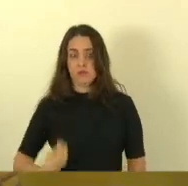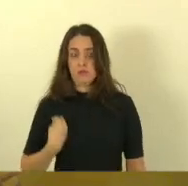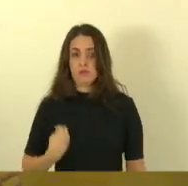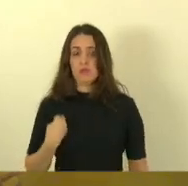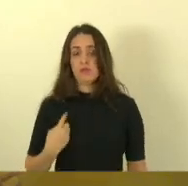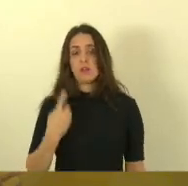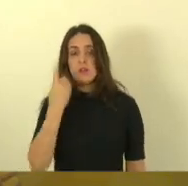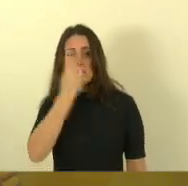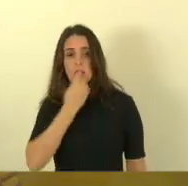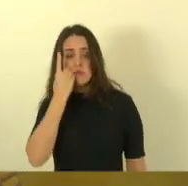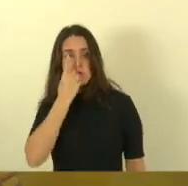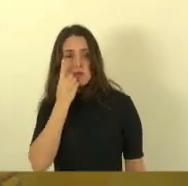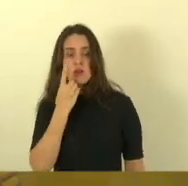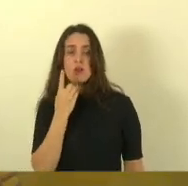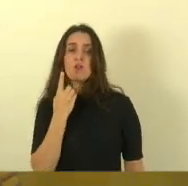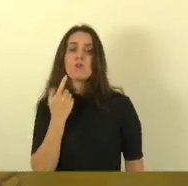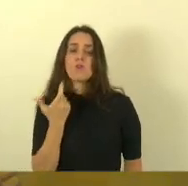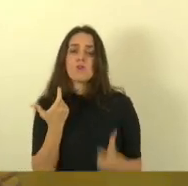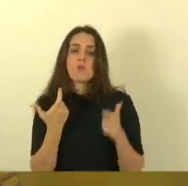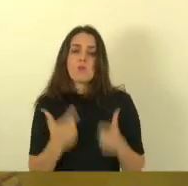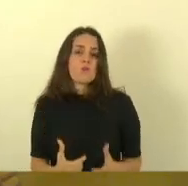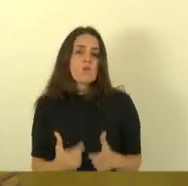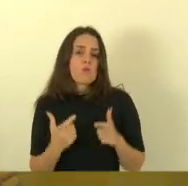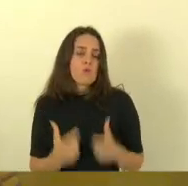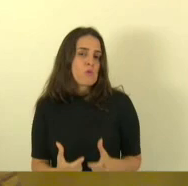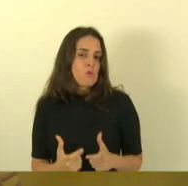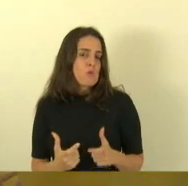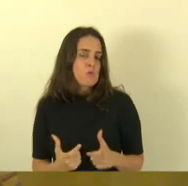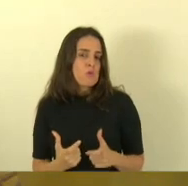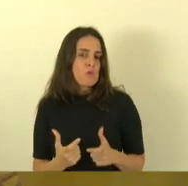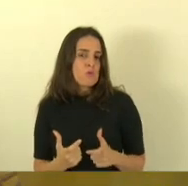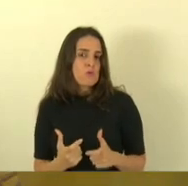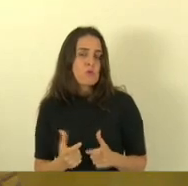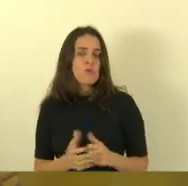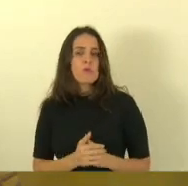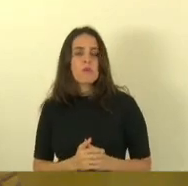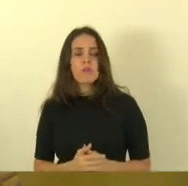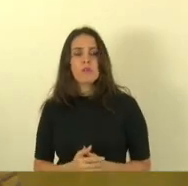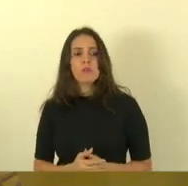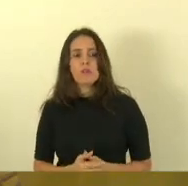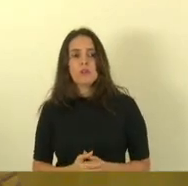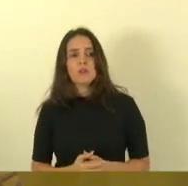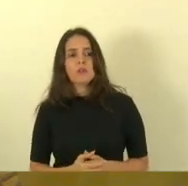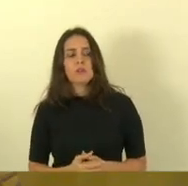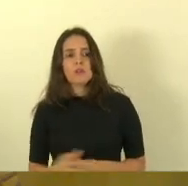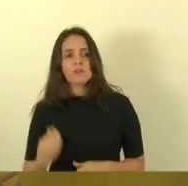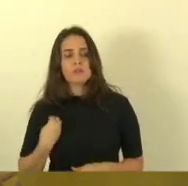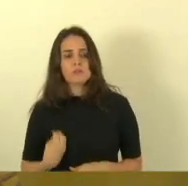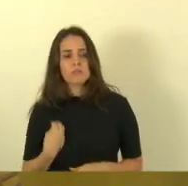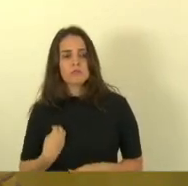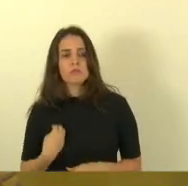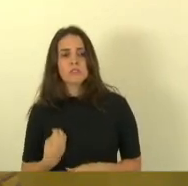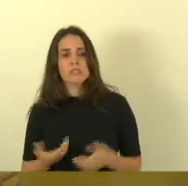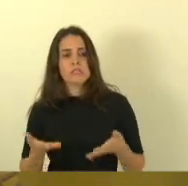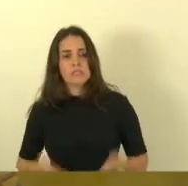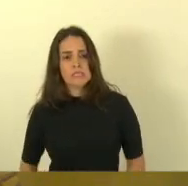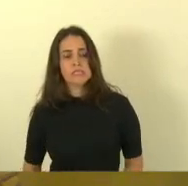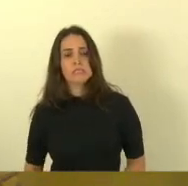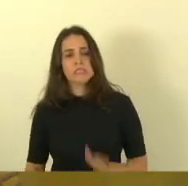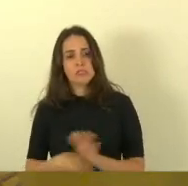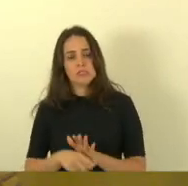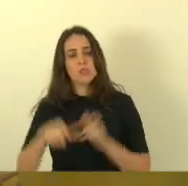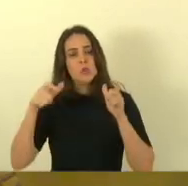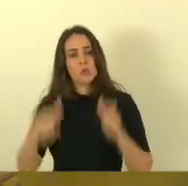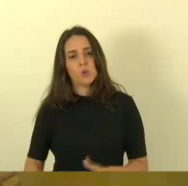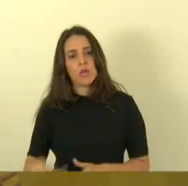que são moradores atuais de Nova Almeida nós temos a honra de ter sido nascido e criado lá portanto nós temos um compromisso com aquela